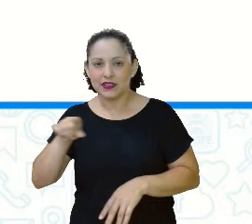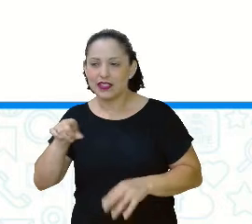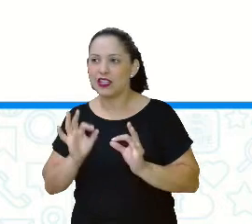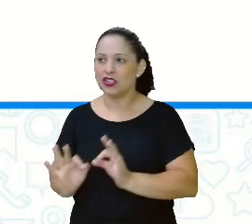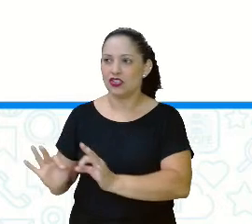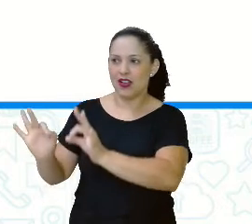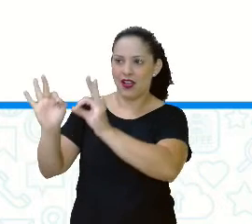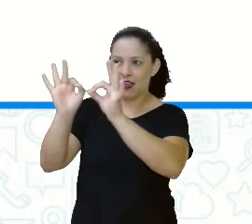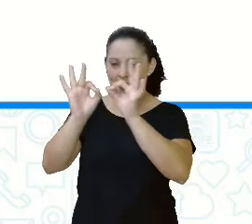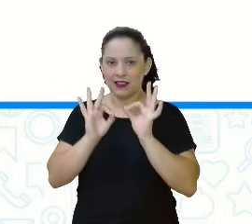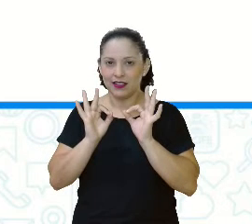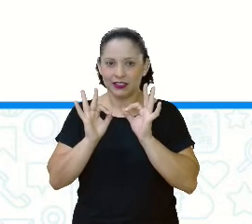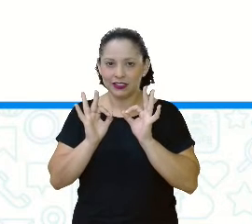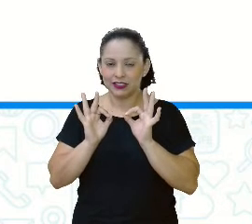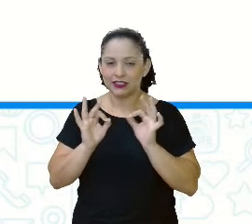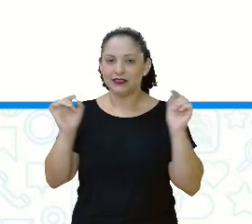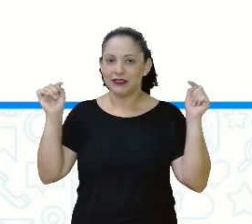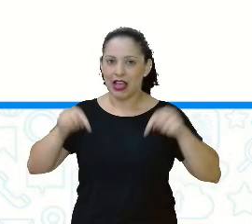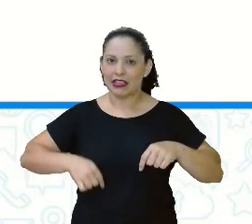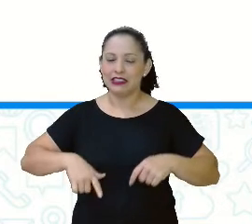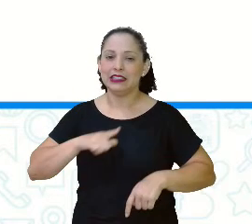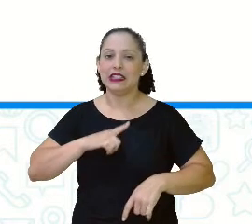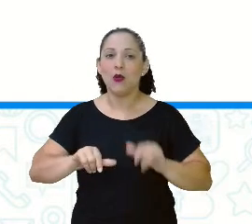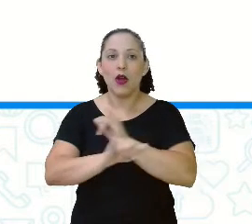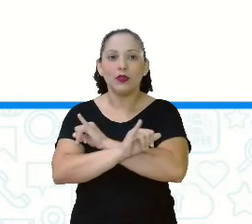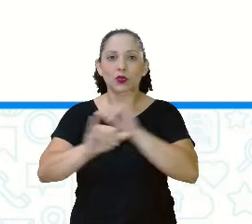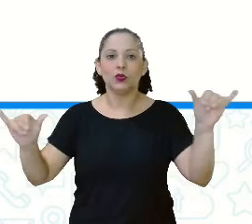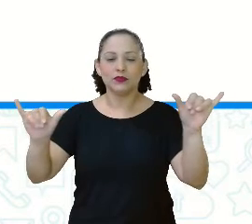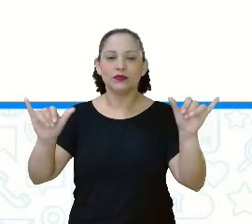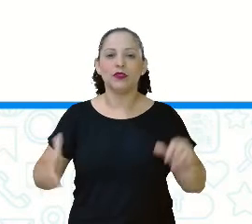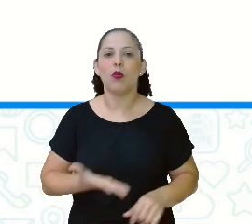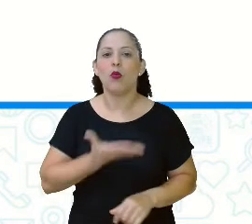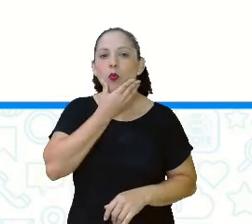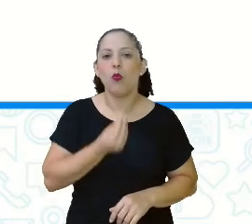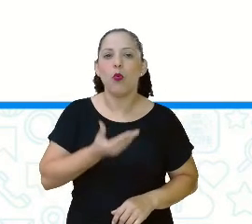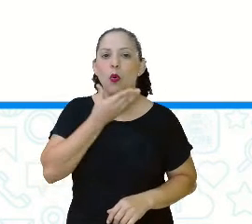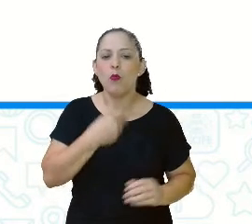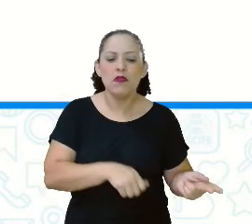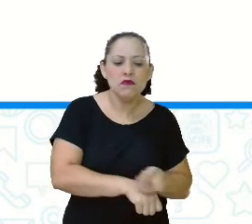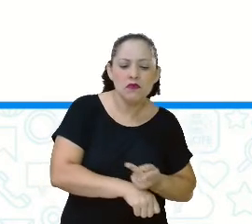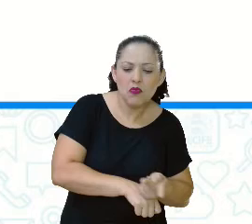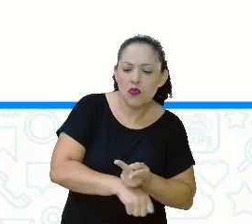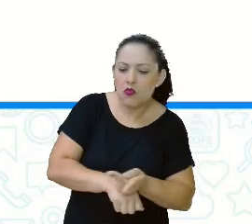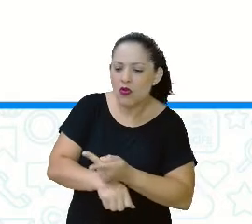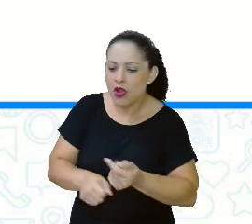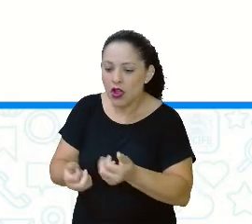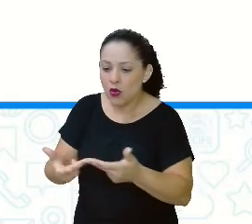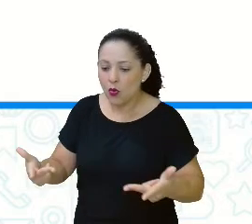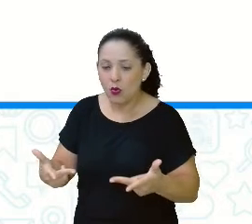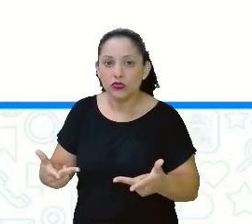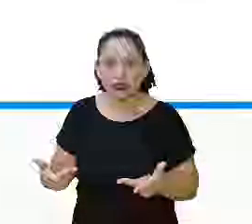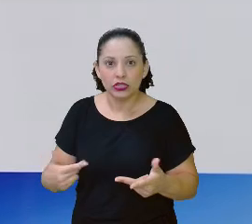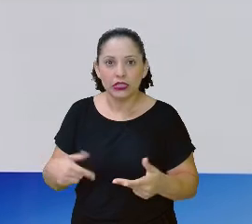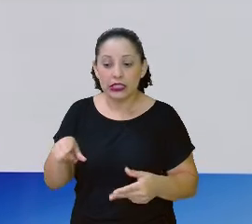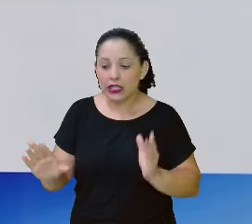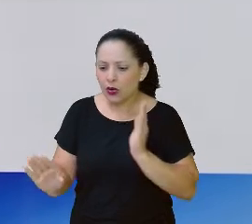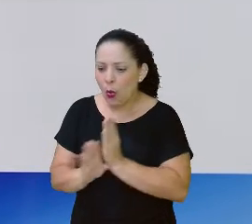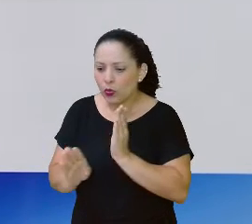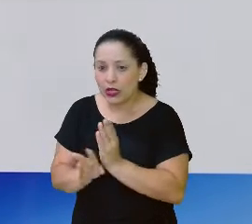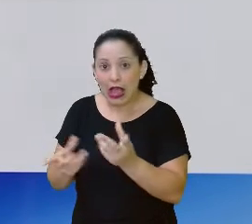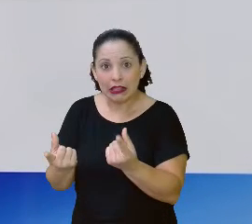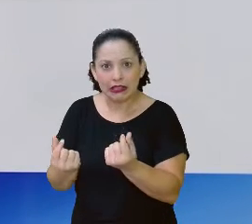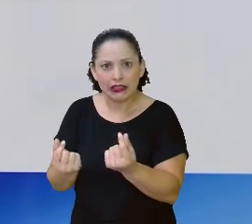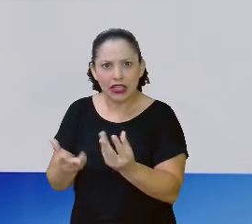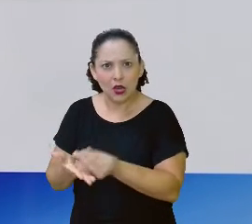aulas, lembram? Nós trabalhamos aqui uma notícia de um catador que encontrou dinheiro, que devolveu para o